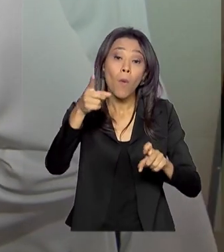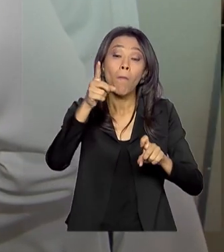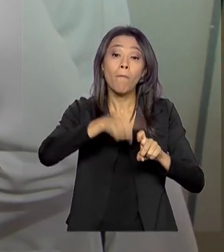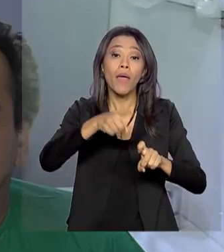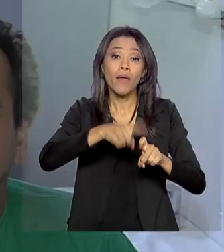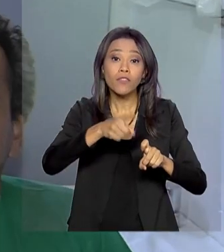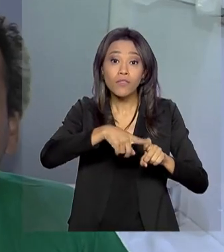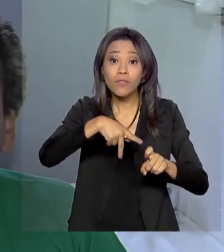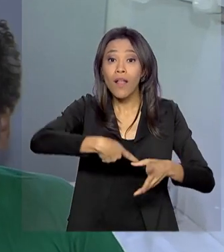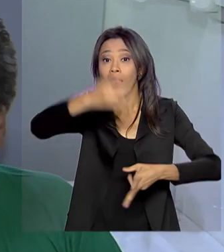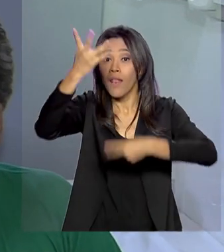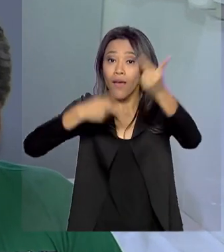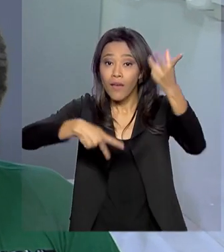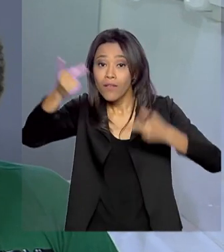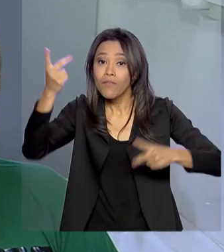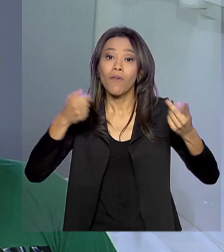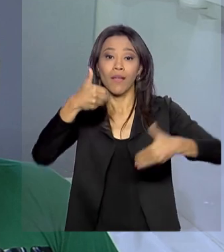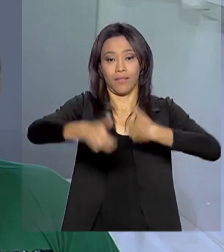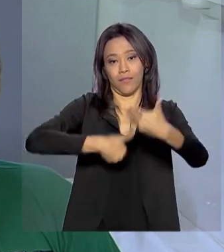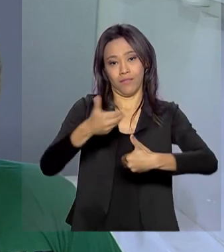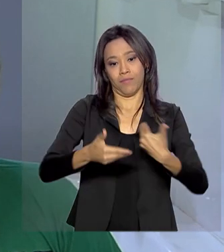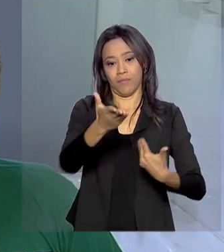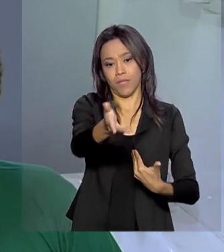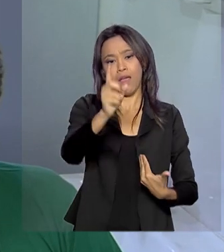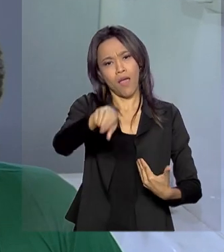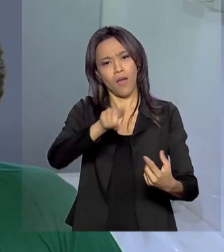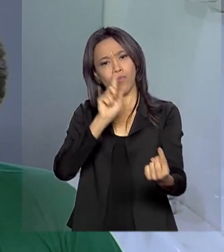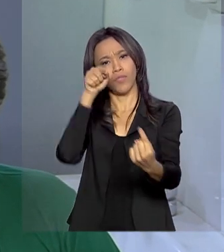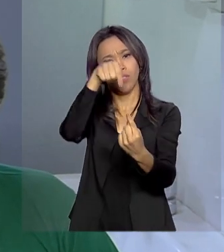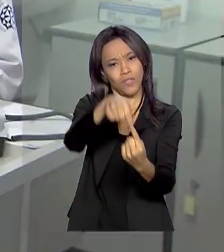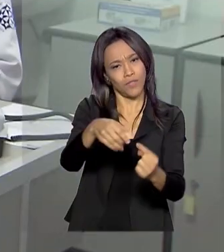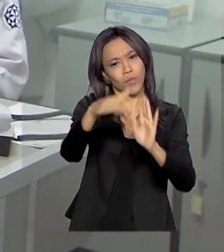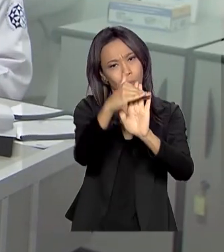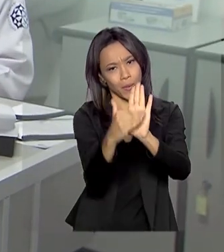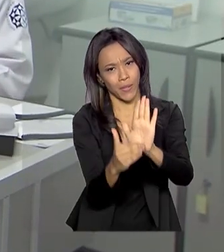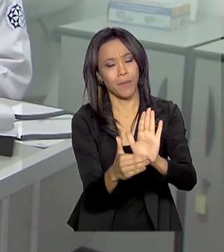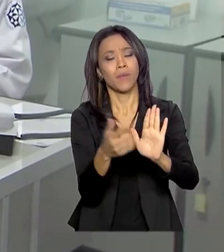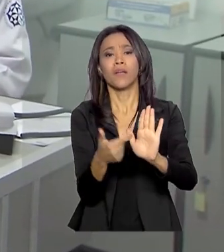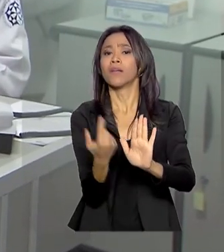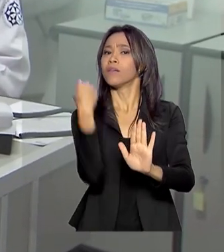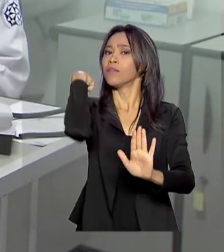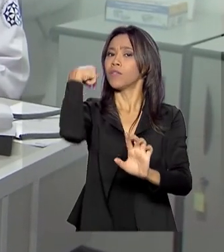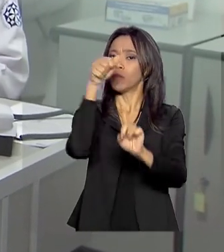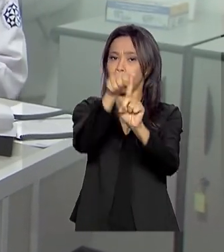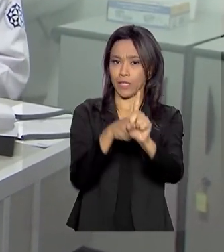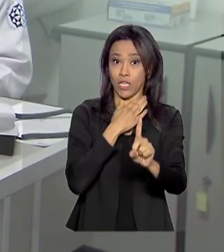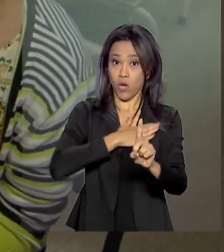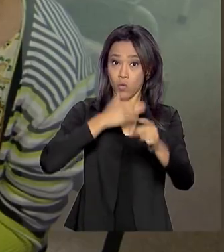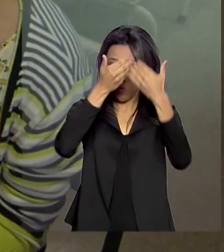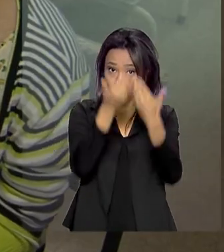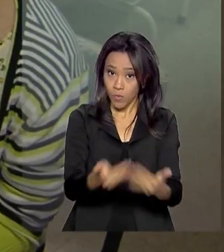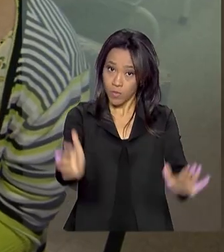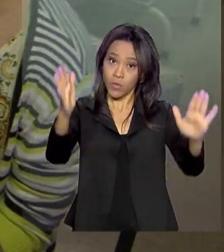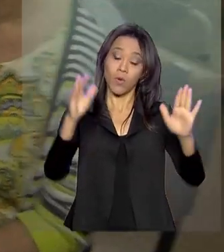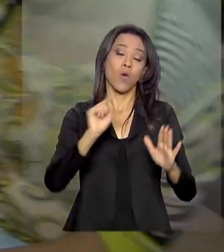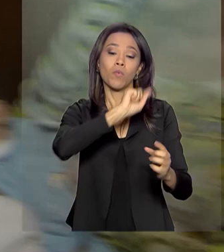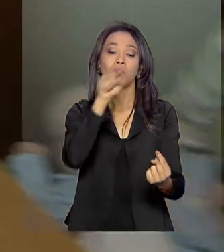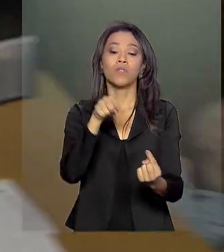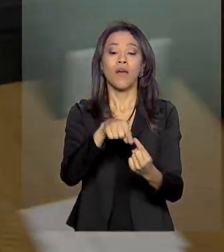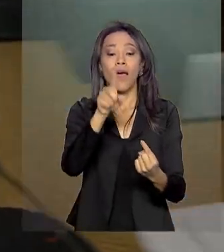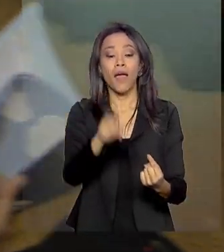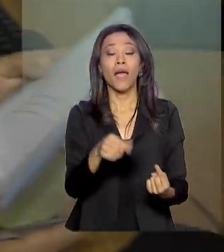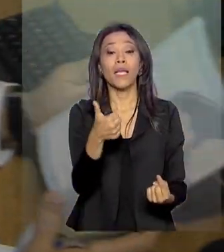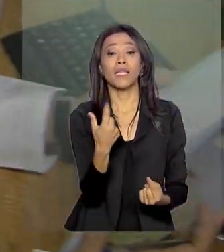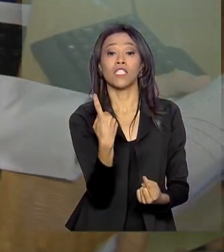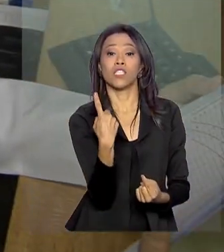precisam. Essa é a principal meta do programa Médicos pelo Brasil, lançado em agosto. A meta é criar 18 mil